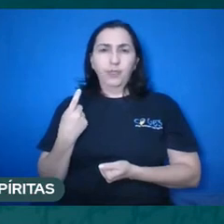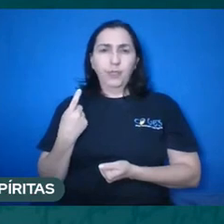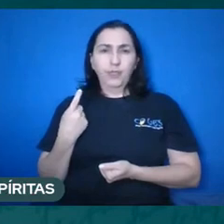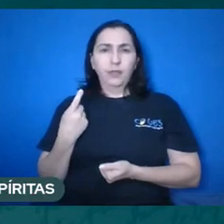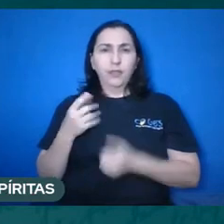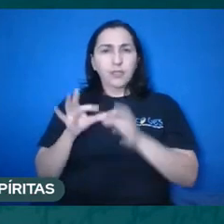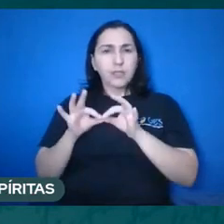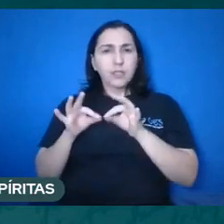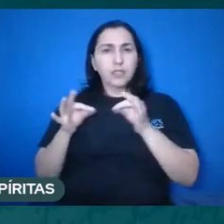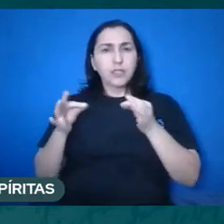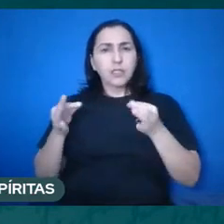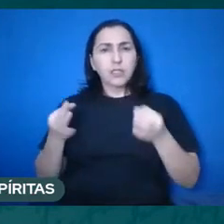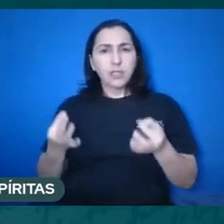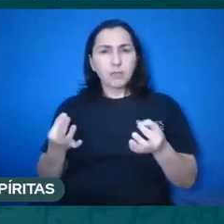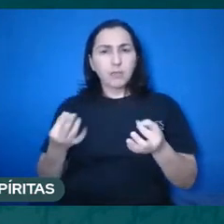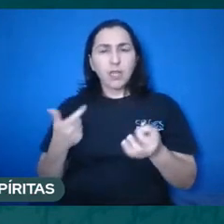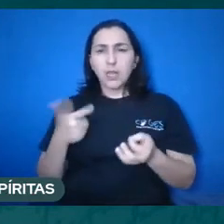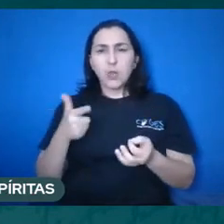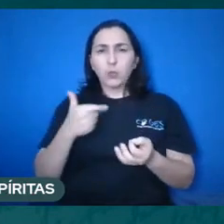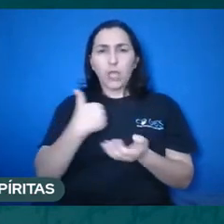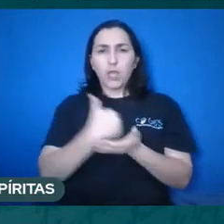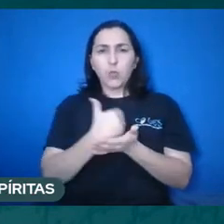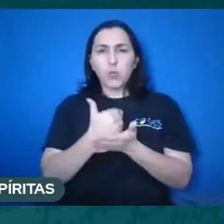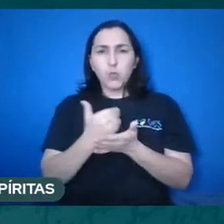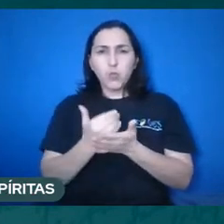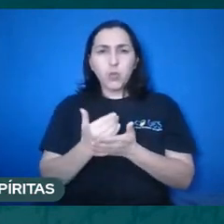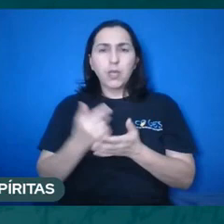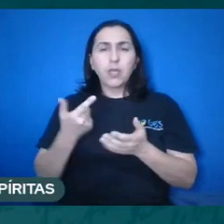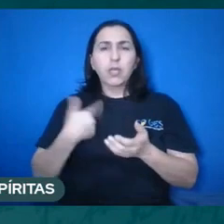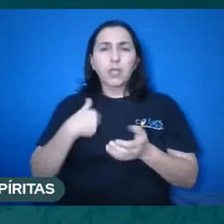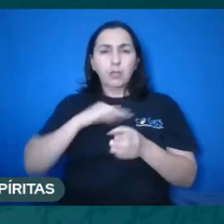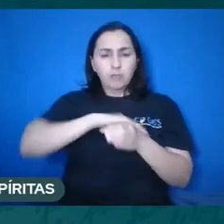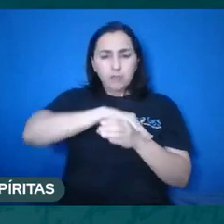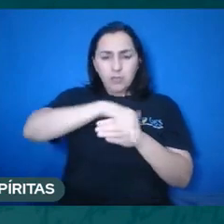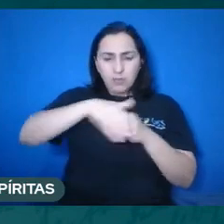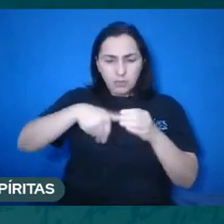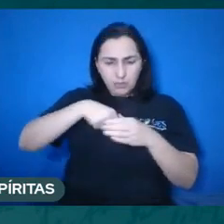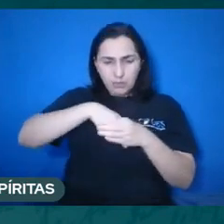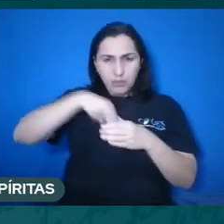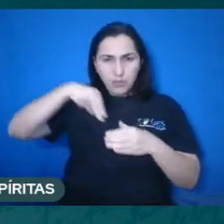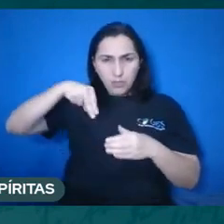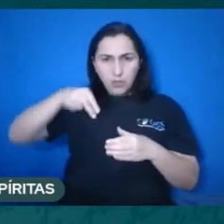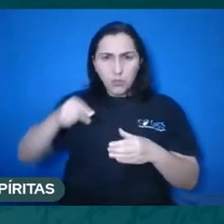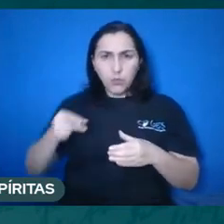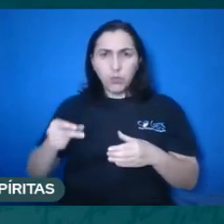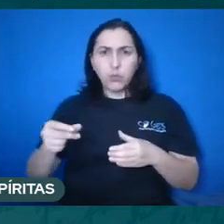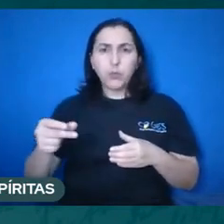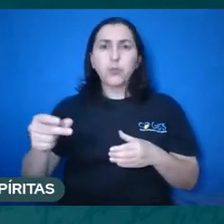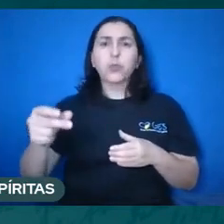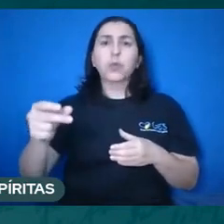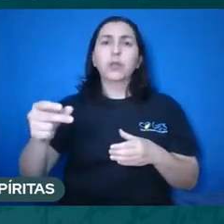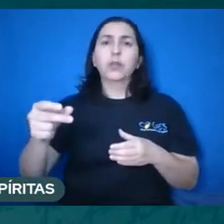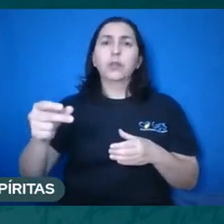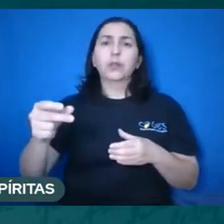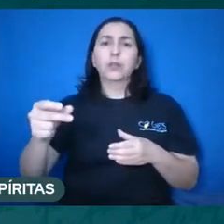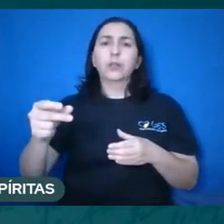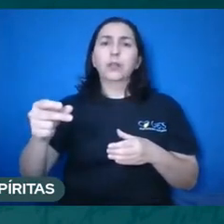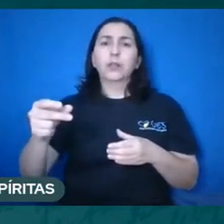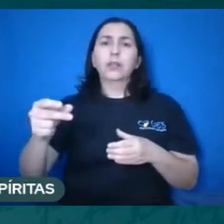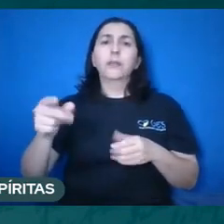simples, que sobrevive ao corpo, é distinto dele, mas se